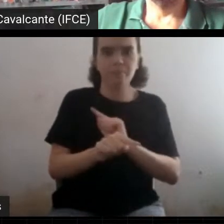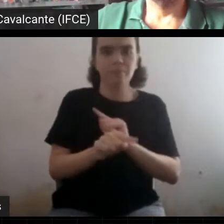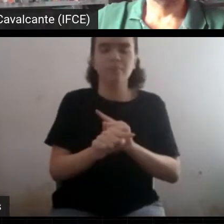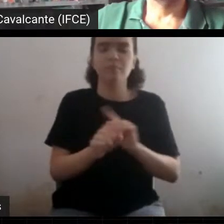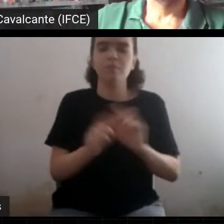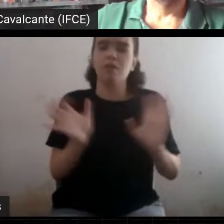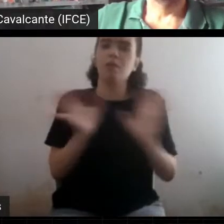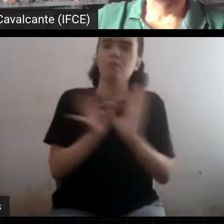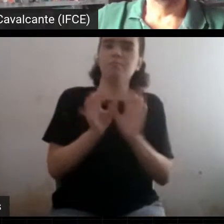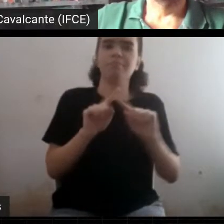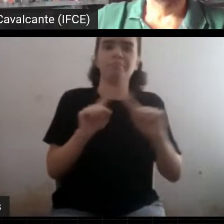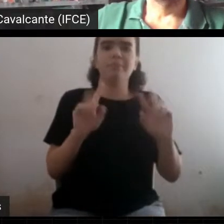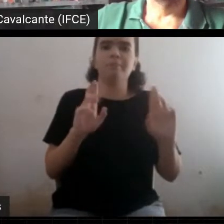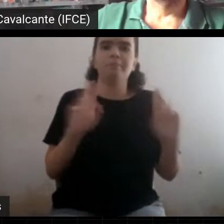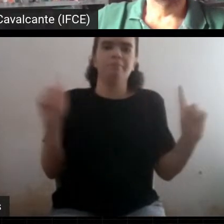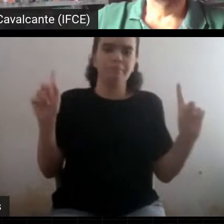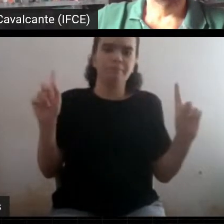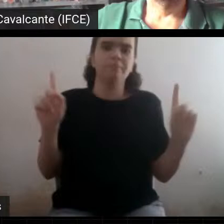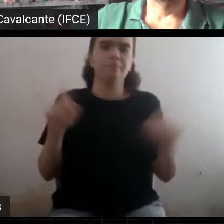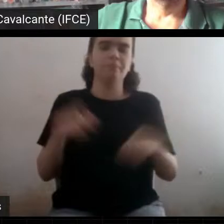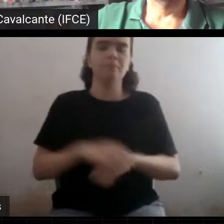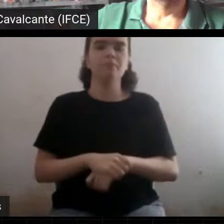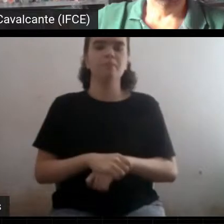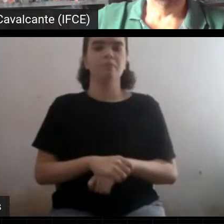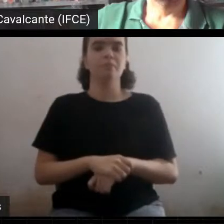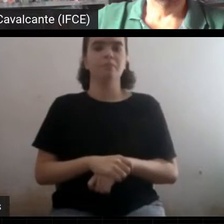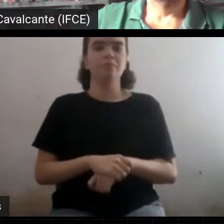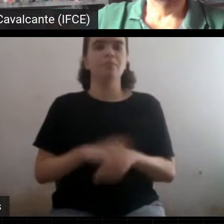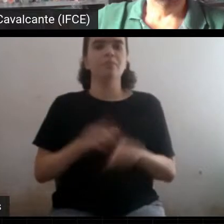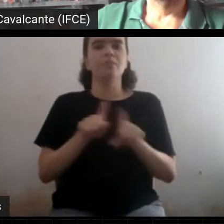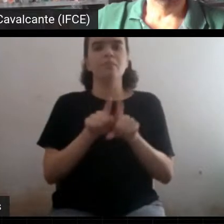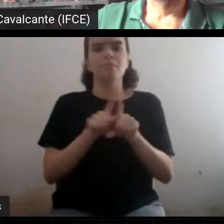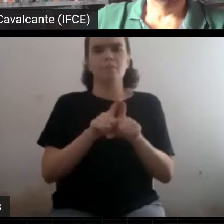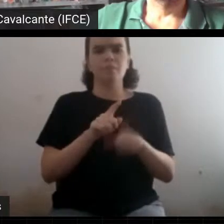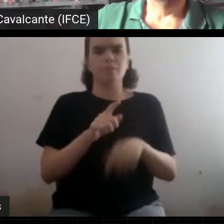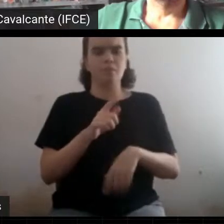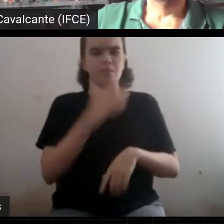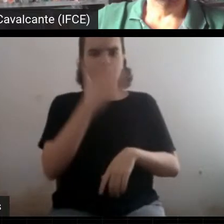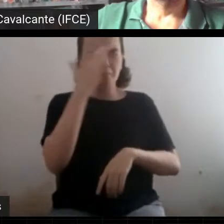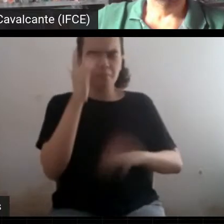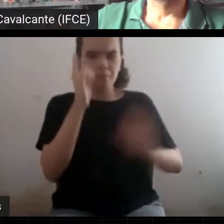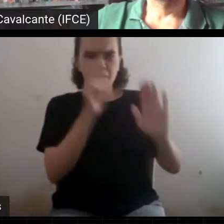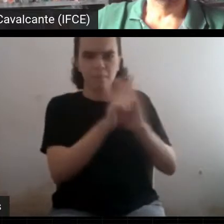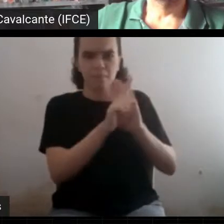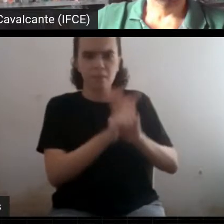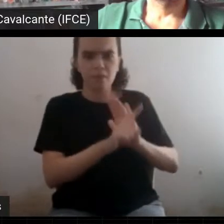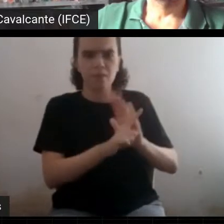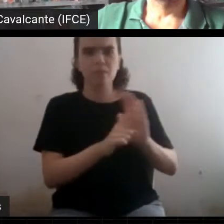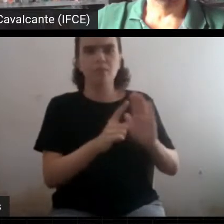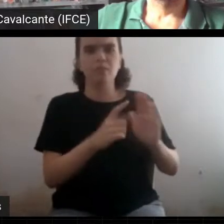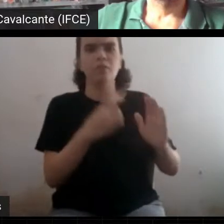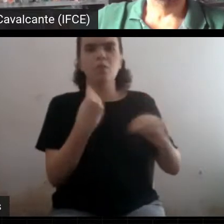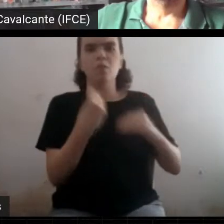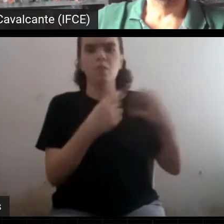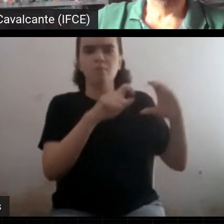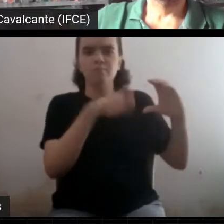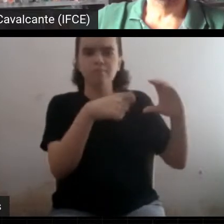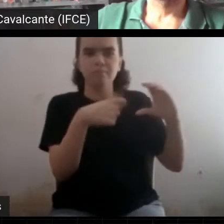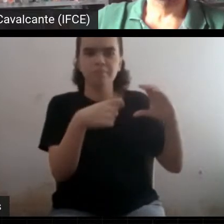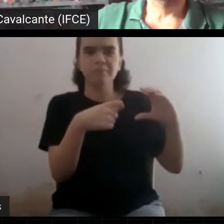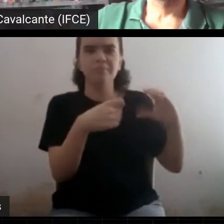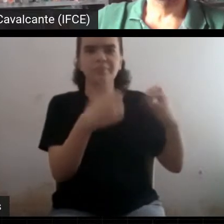simulações. Alguém perguntou aqui também se a simulação que eu mostrei foi feita em Python. Não, não é feita em Python. Essas simulações, em geral,